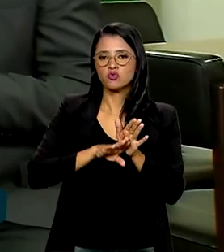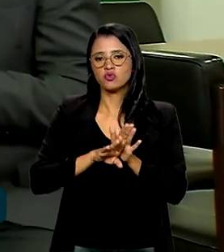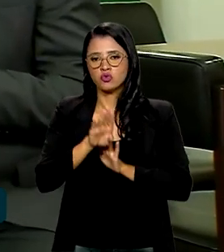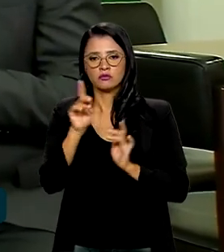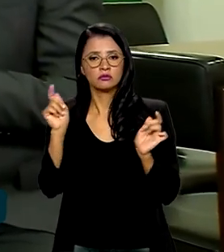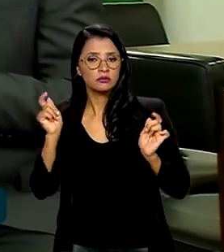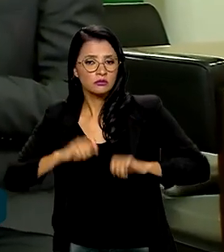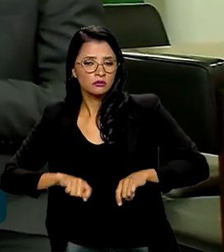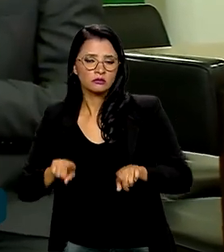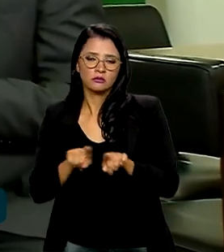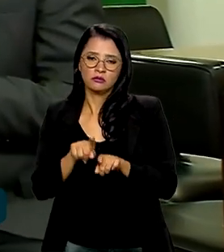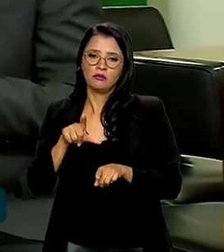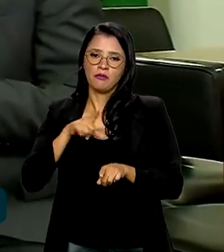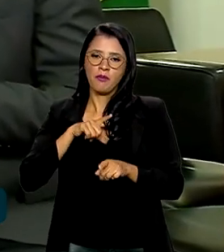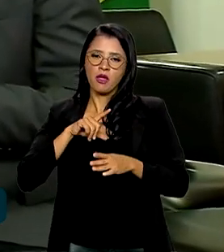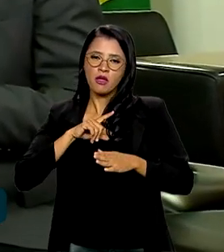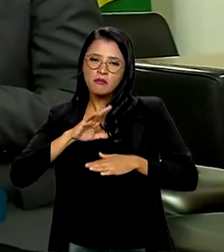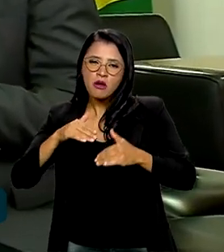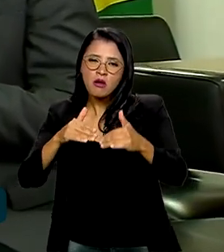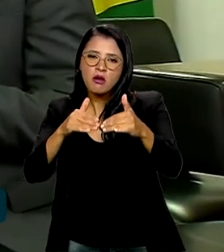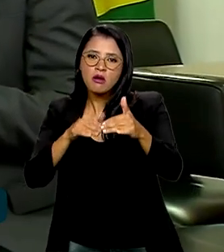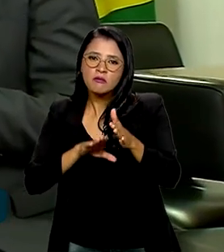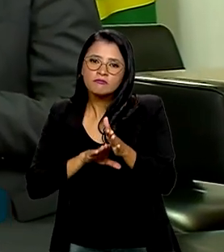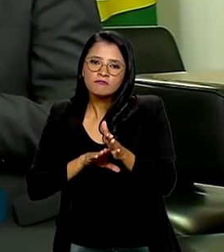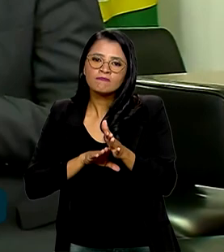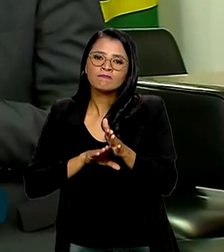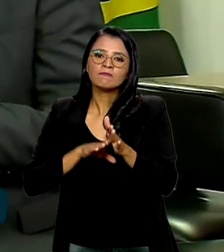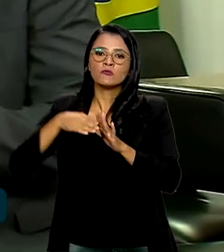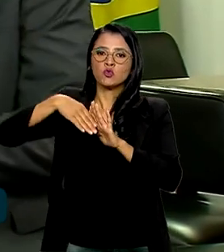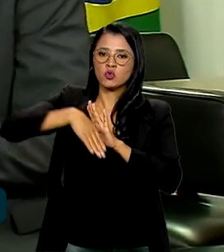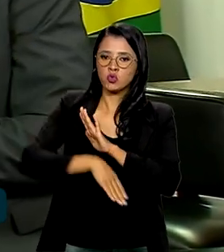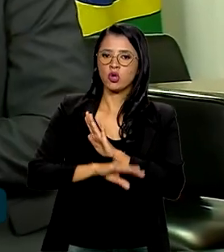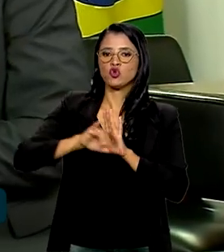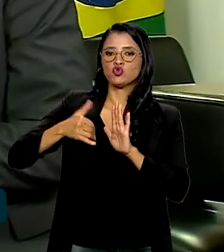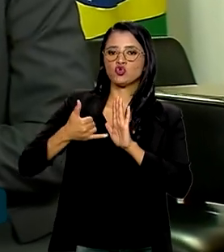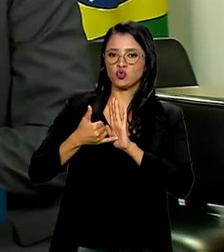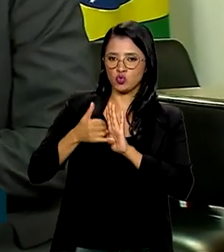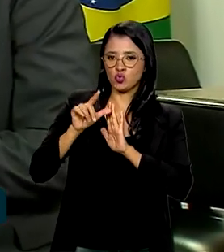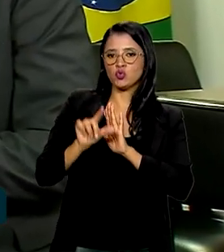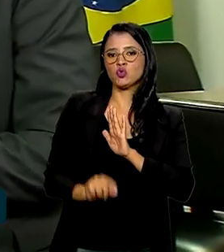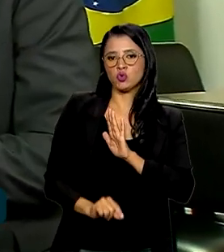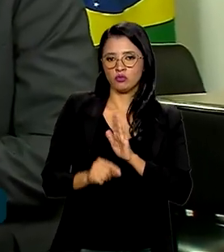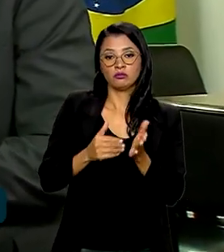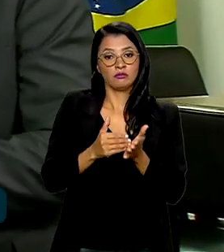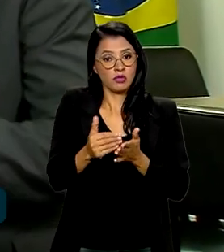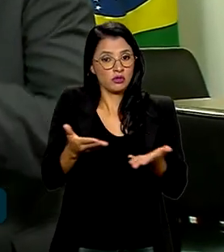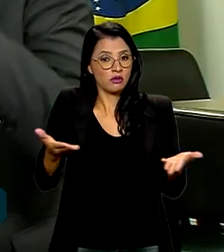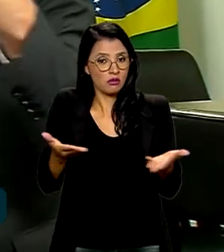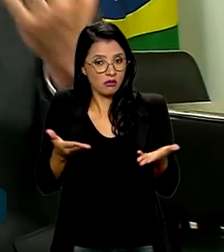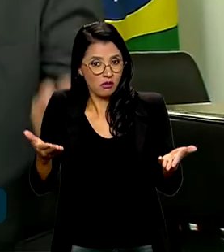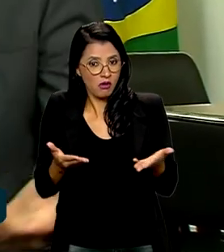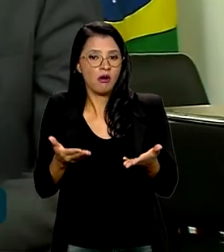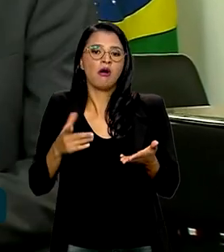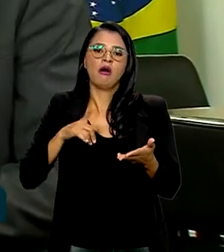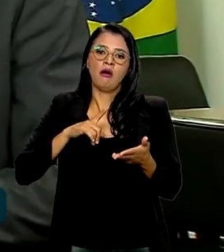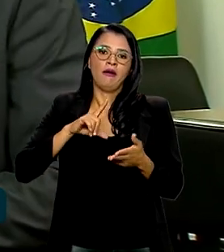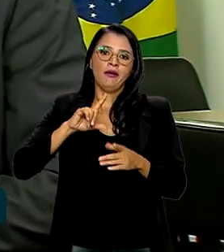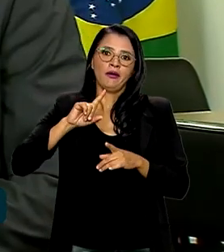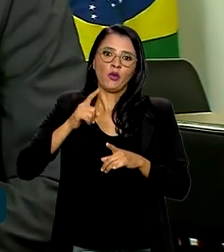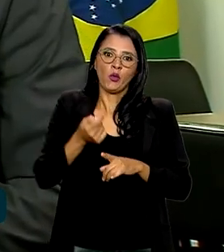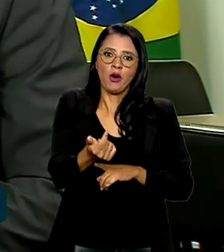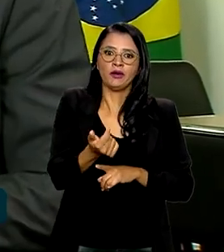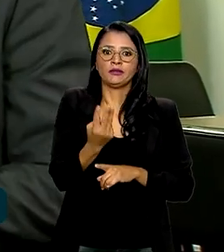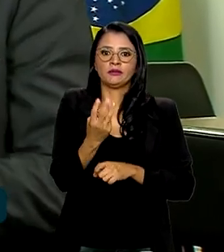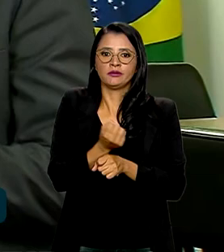pudesse ter uma trajetória decrescente dos juros. Não à toa, agosto começou a baixar os juros depois de quase